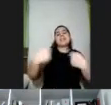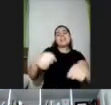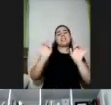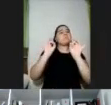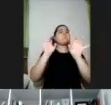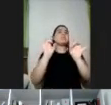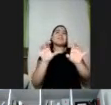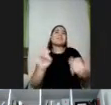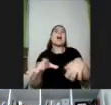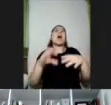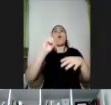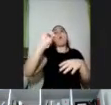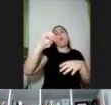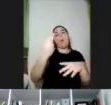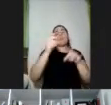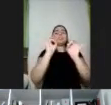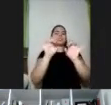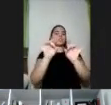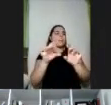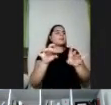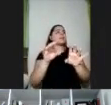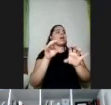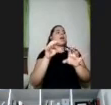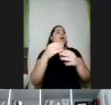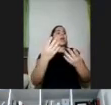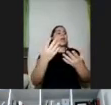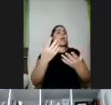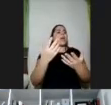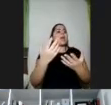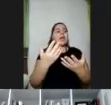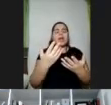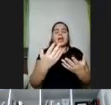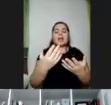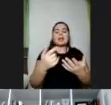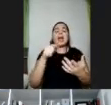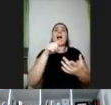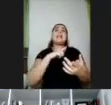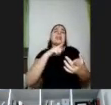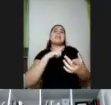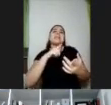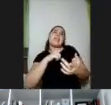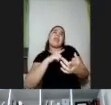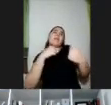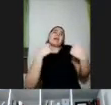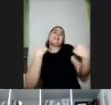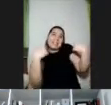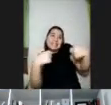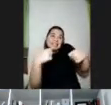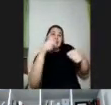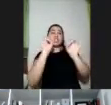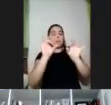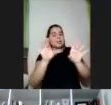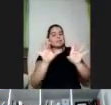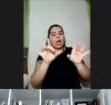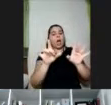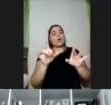a gente ainda vê muito, né? É muito comum, principalmente nas escolas. Ah, ela é tão especial, ela tem uma necessidade especial. E a gente também não tem trabalhado